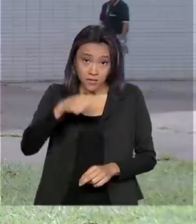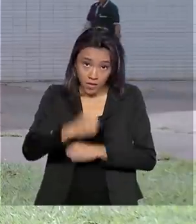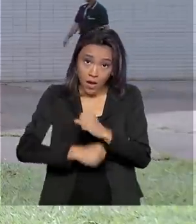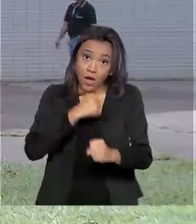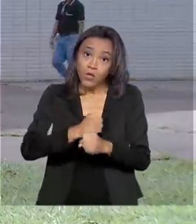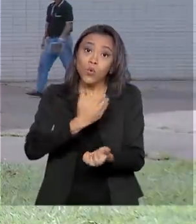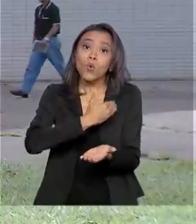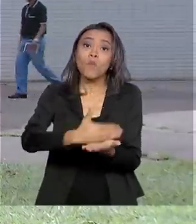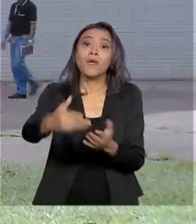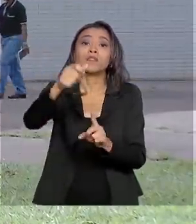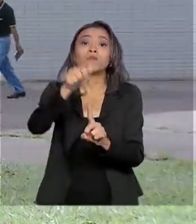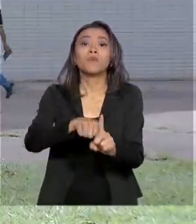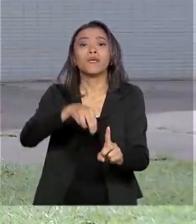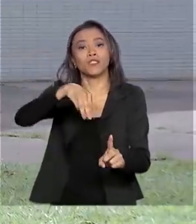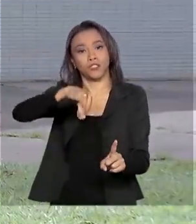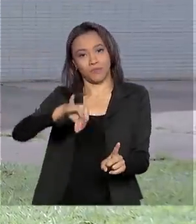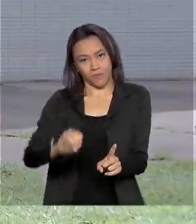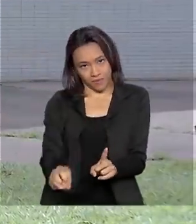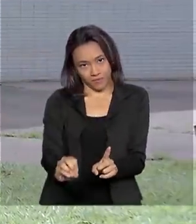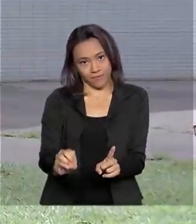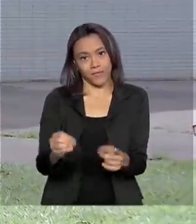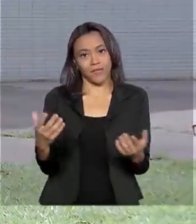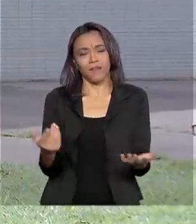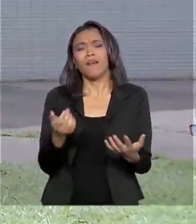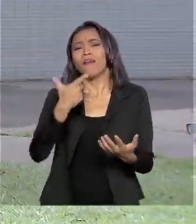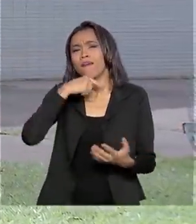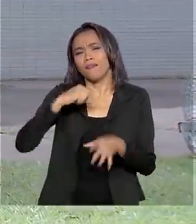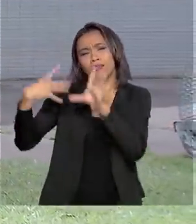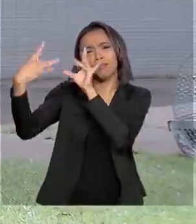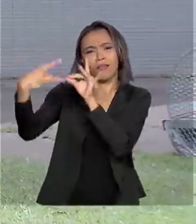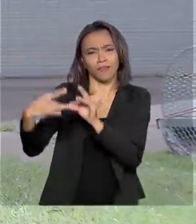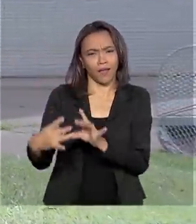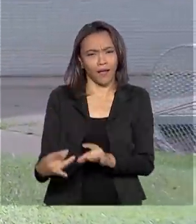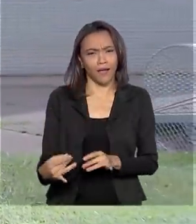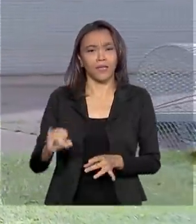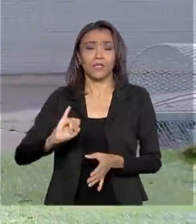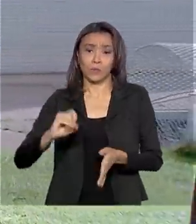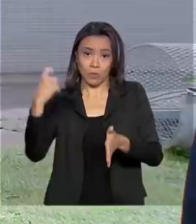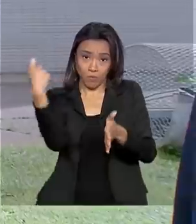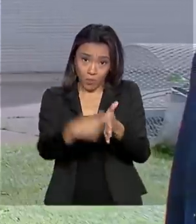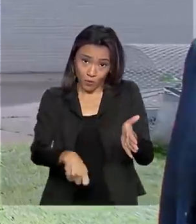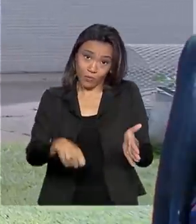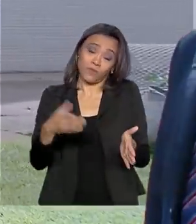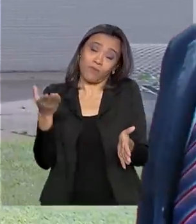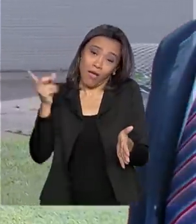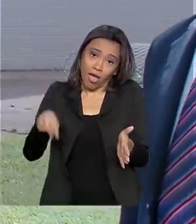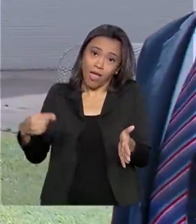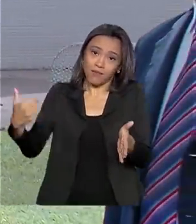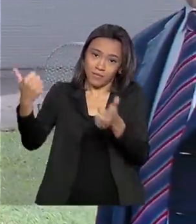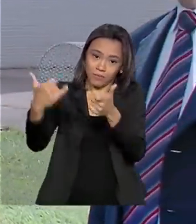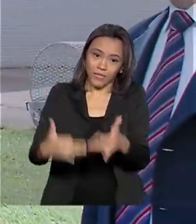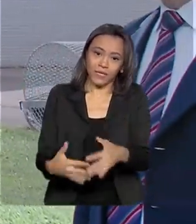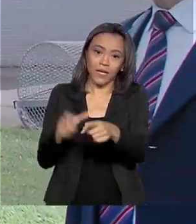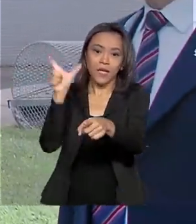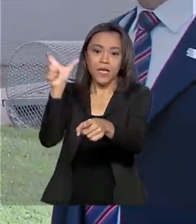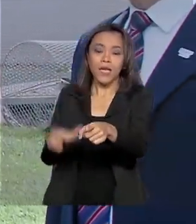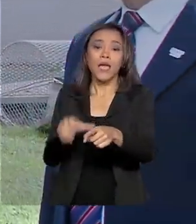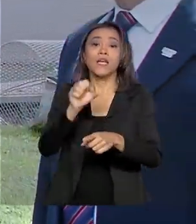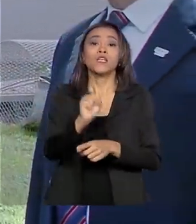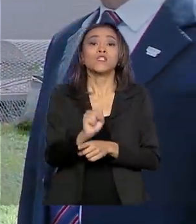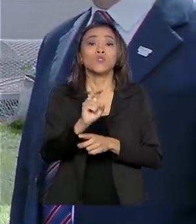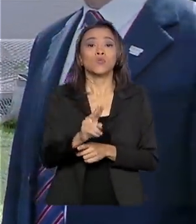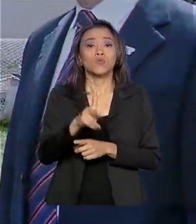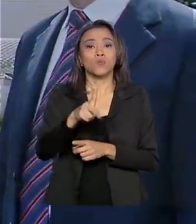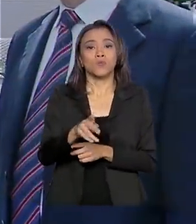em maio. Quem dá mais detalhes sobre o Imposto de Renda desse ano é Joaquim Adir, Supervisor Nacional do Imposto de